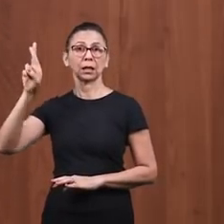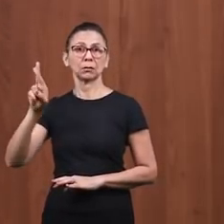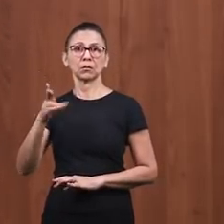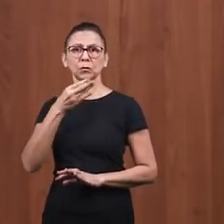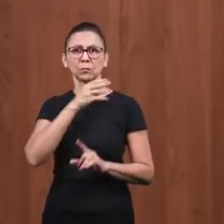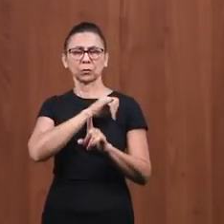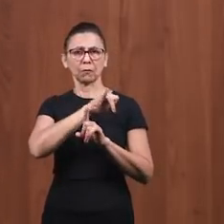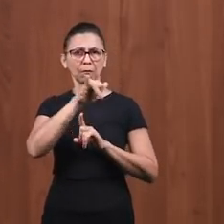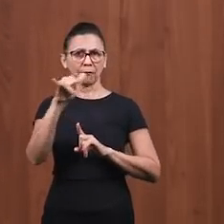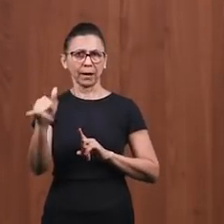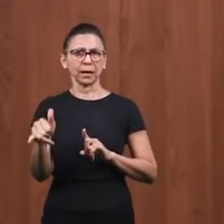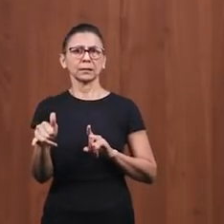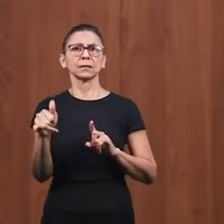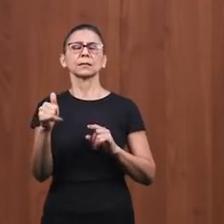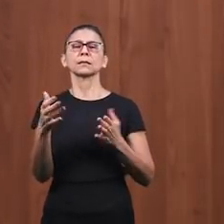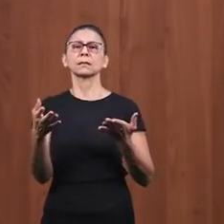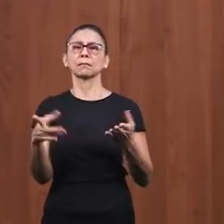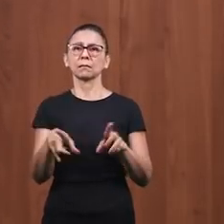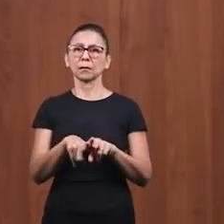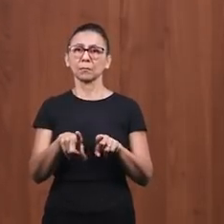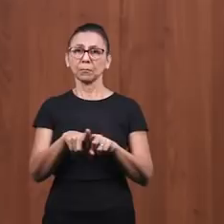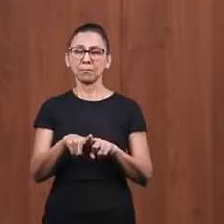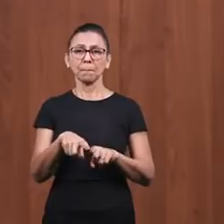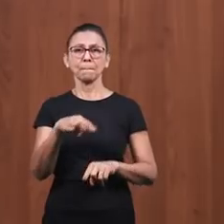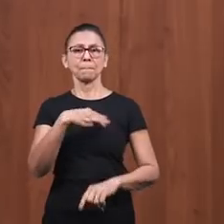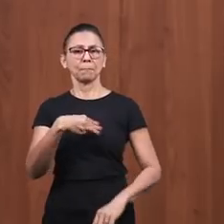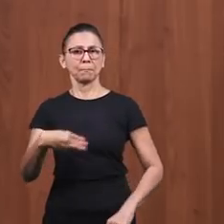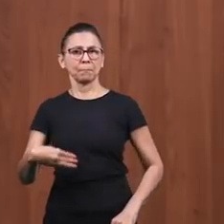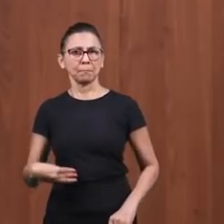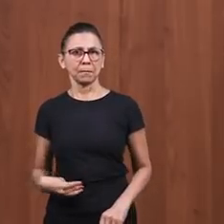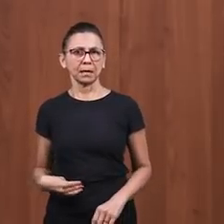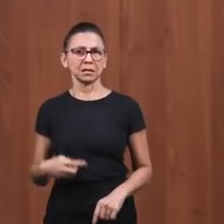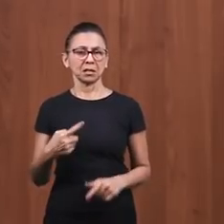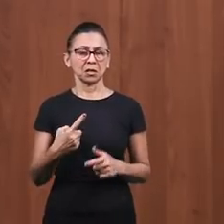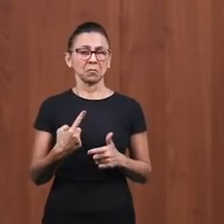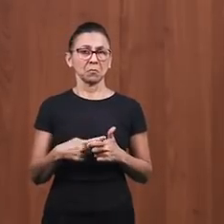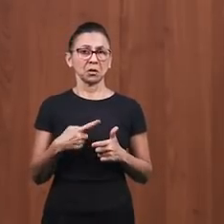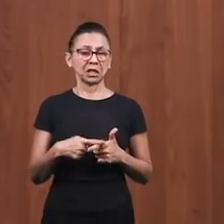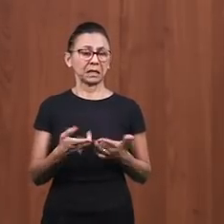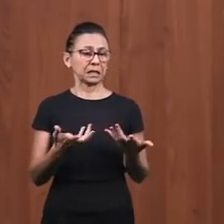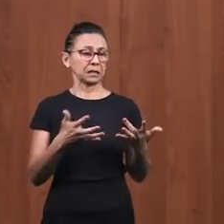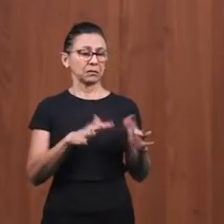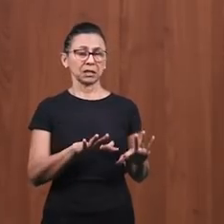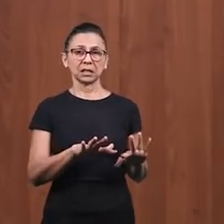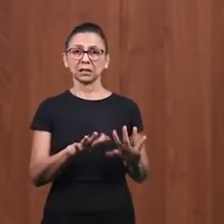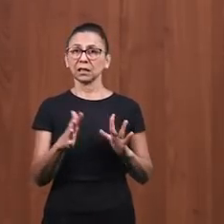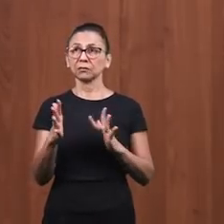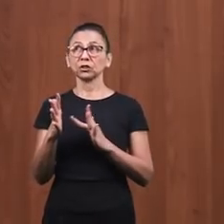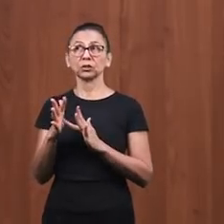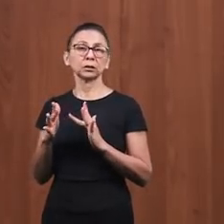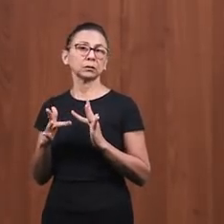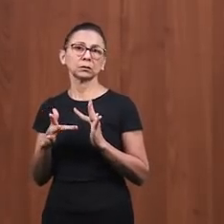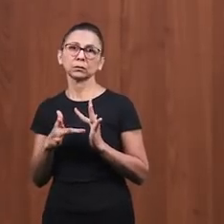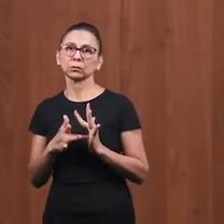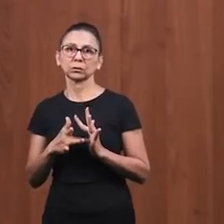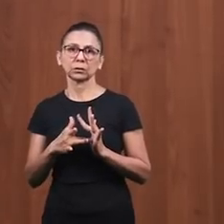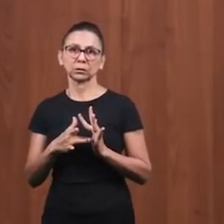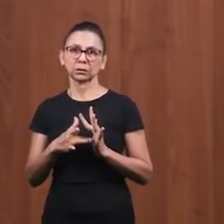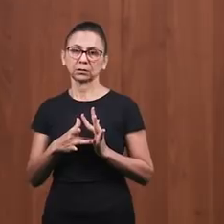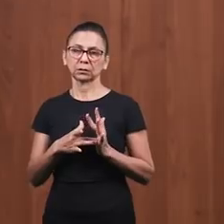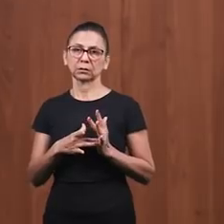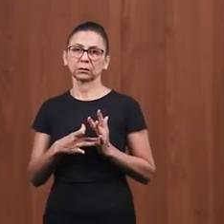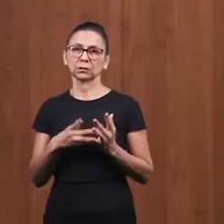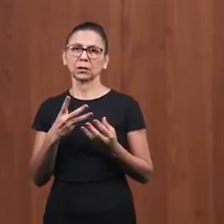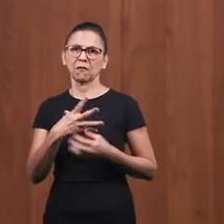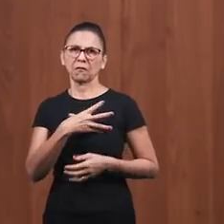Eles não aceitavam Jesus como o Messias, como o Salvador, o Filho de Deus. Então, eles procuravam ocasião para